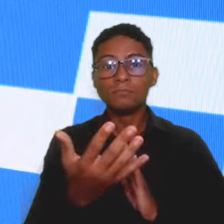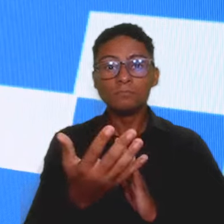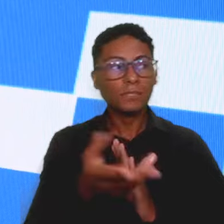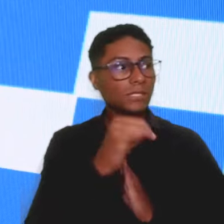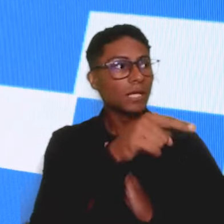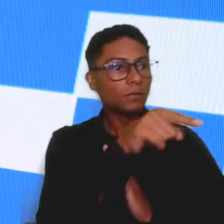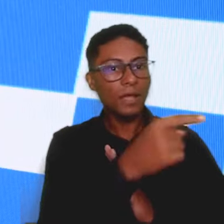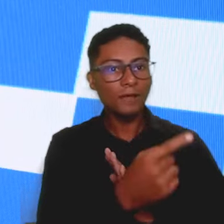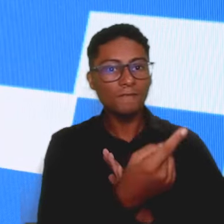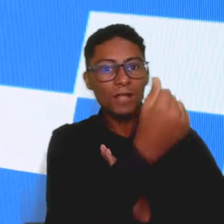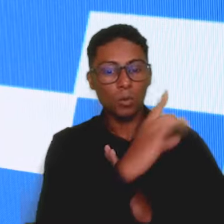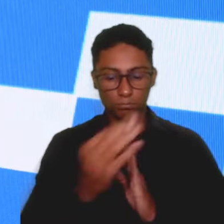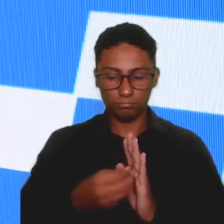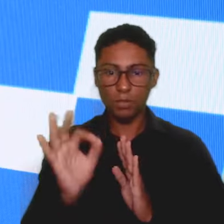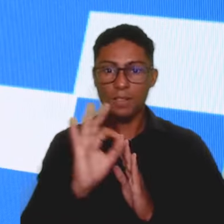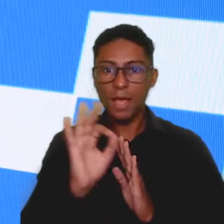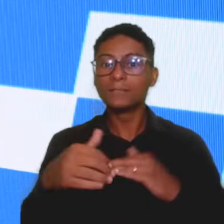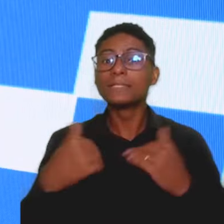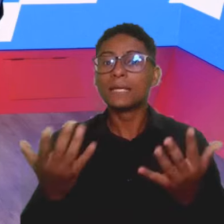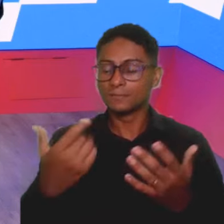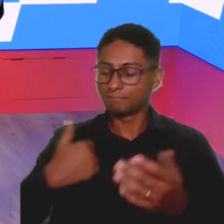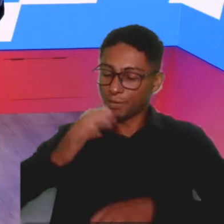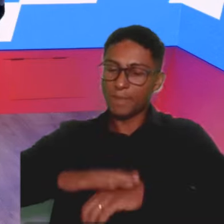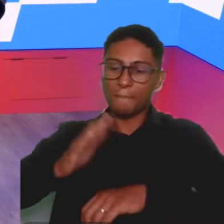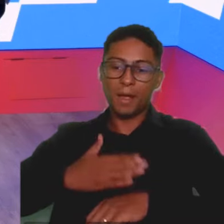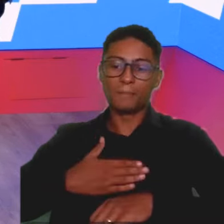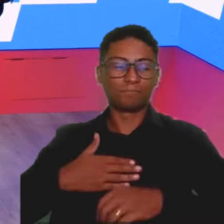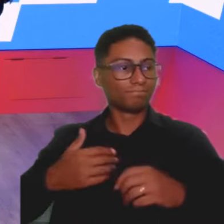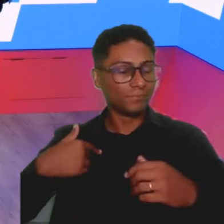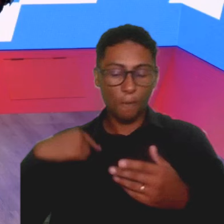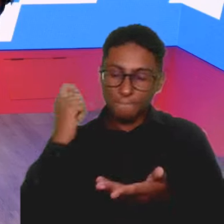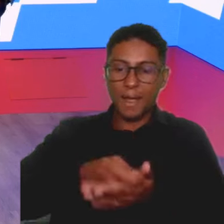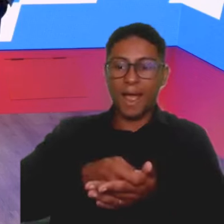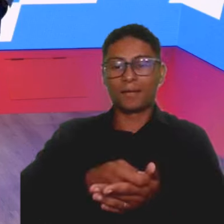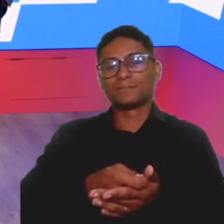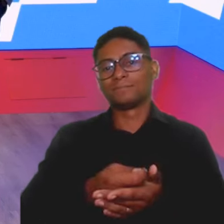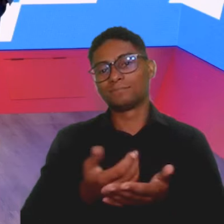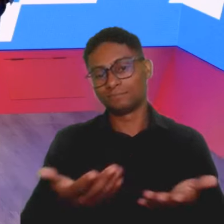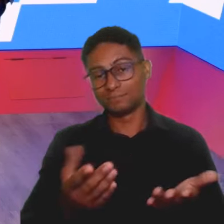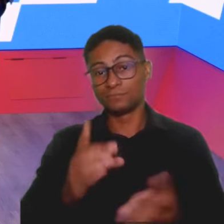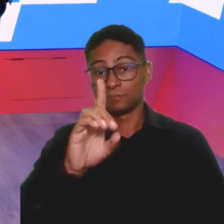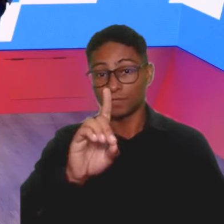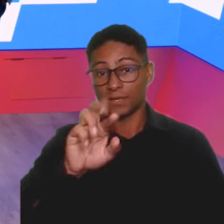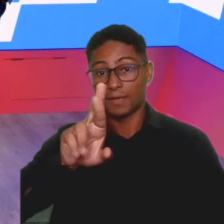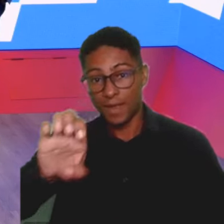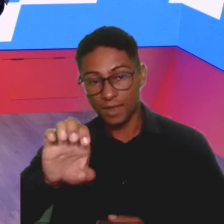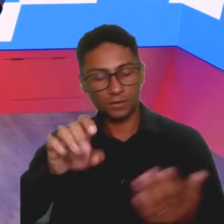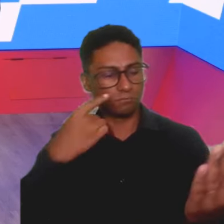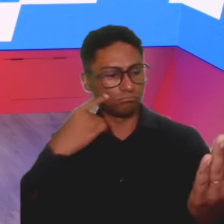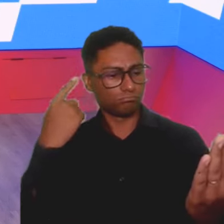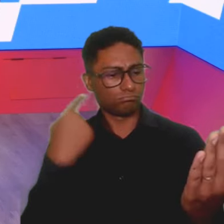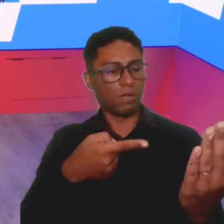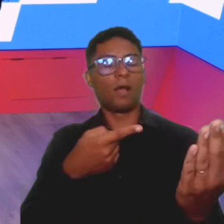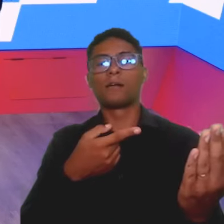coloquei dentro do preço de venda? Do meu bolso ou do meu lucro. Então, quando eu olho lá para a minha DRE, para o meu demonstrativo de resultado, eu